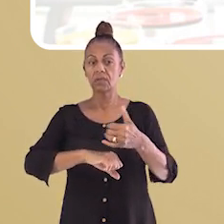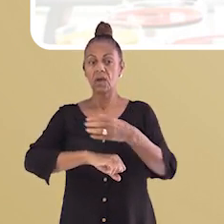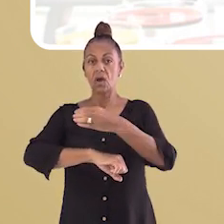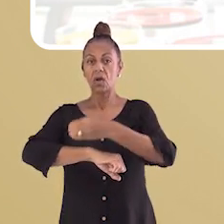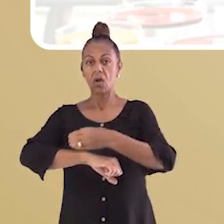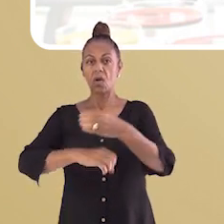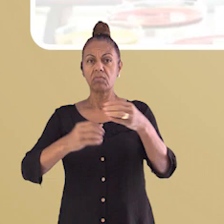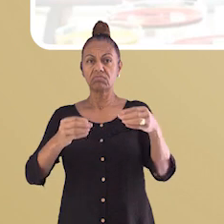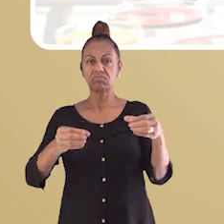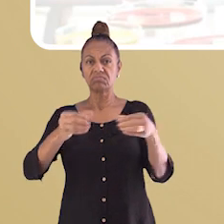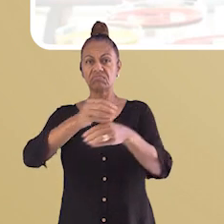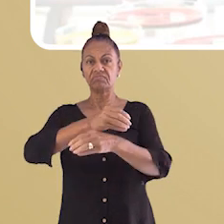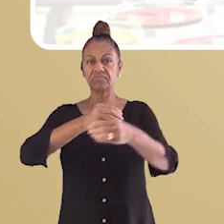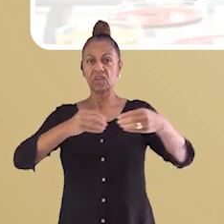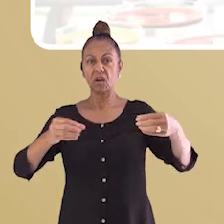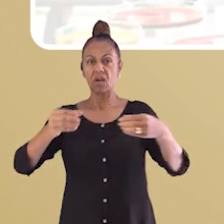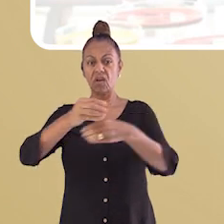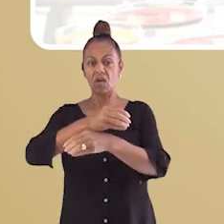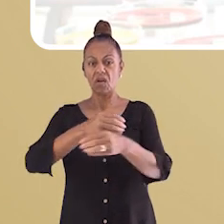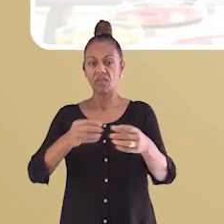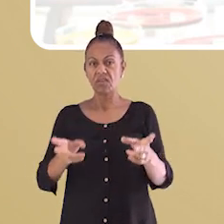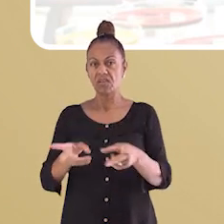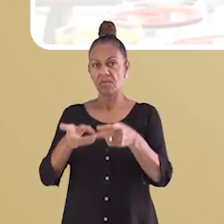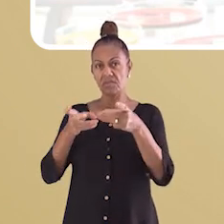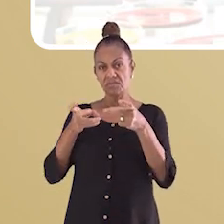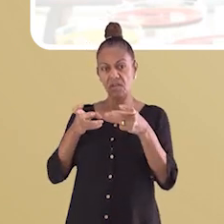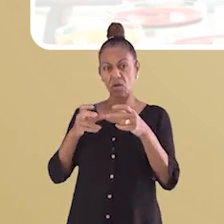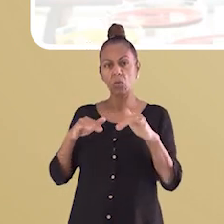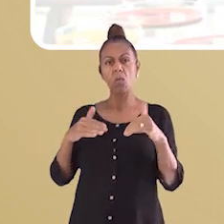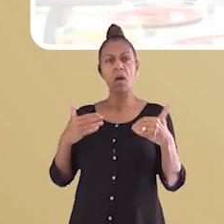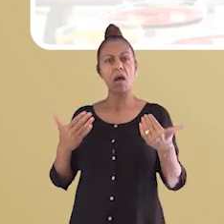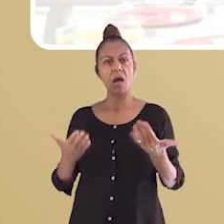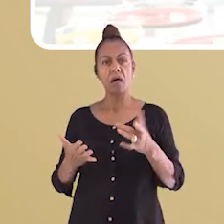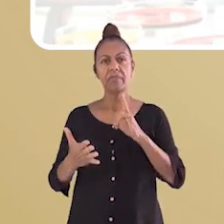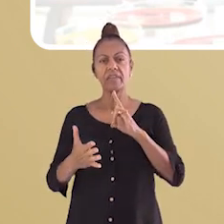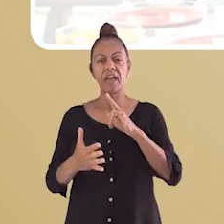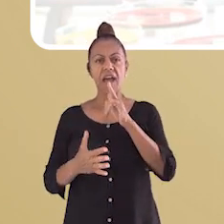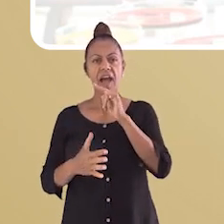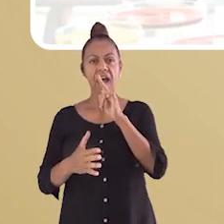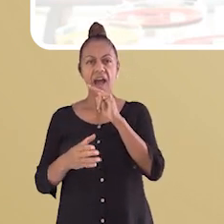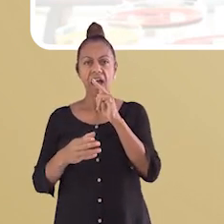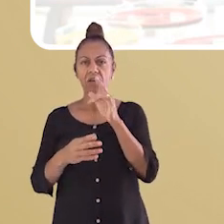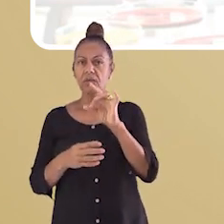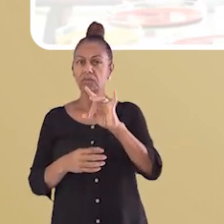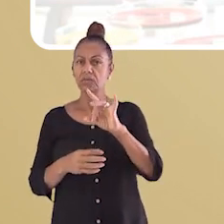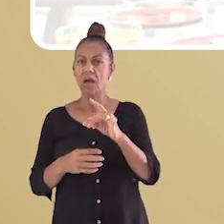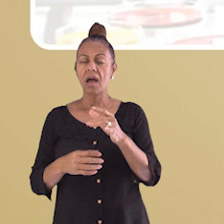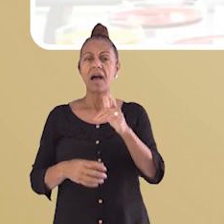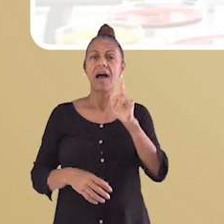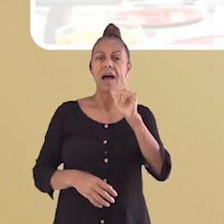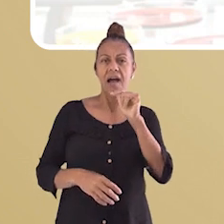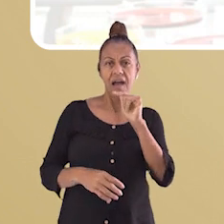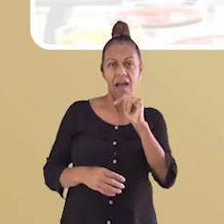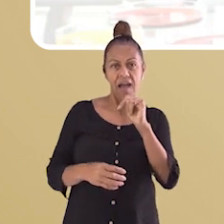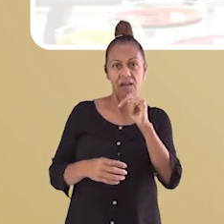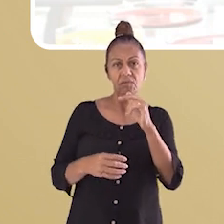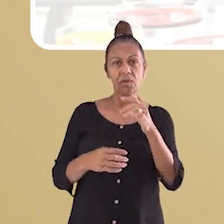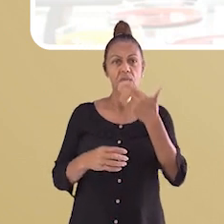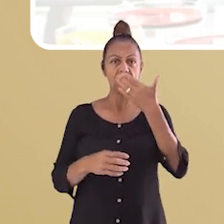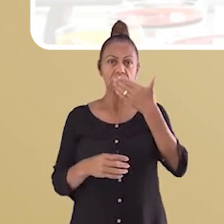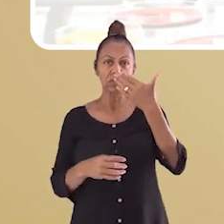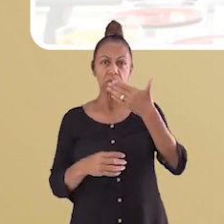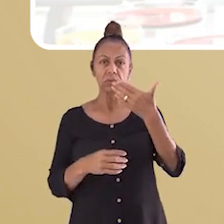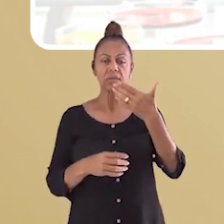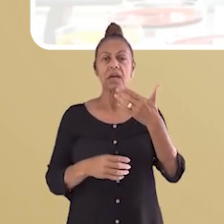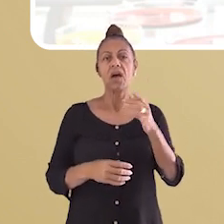Se mudássemos os copos de lugar, você conseguiria observar qual possui somente água, qual possui água com açúcar e qual possui